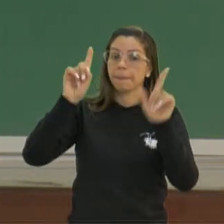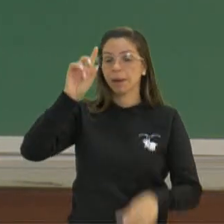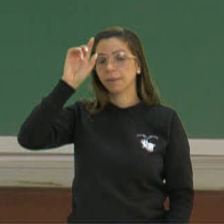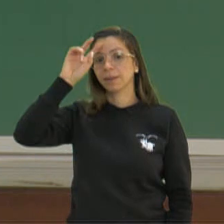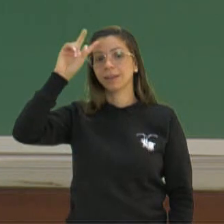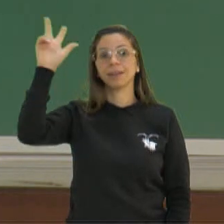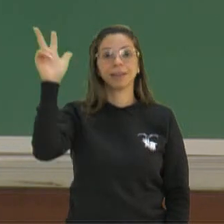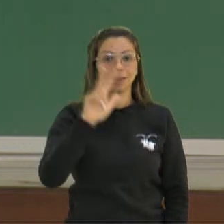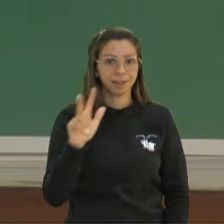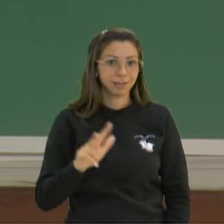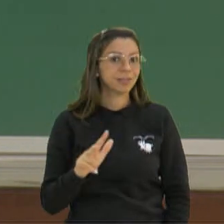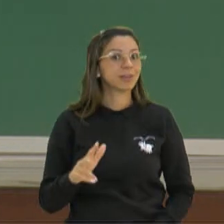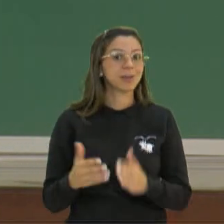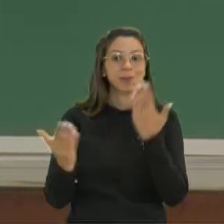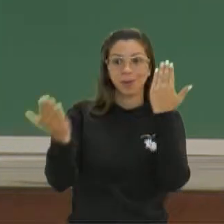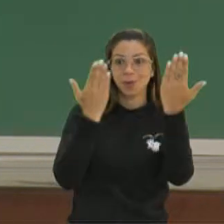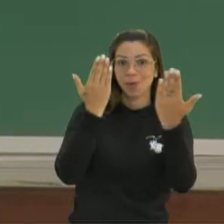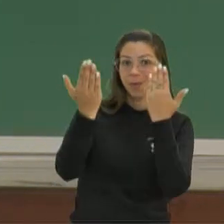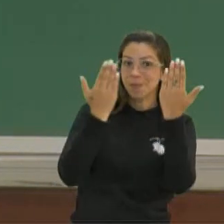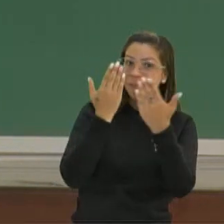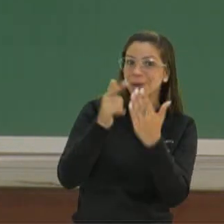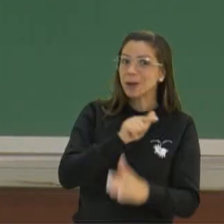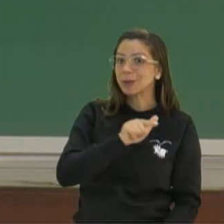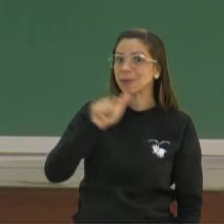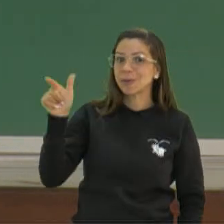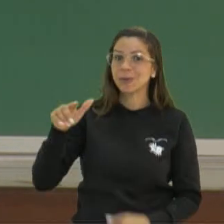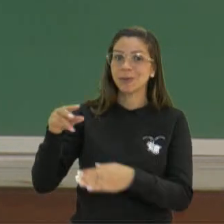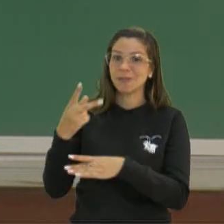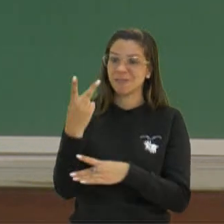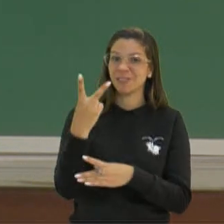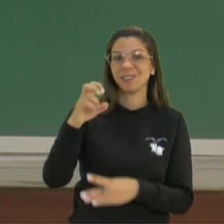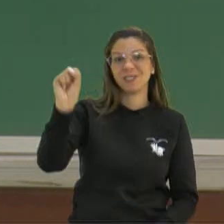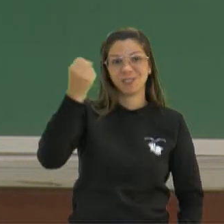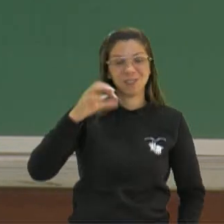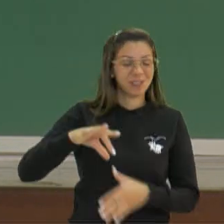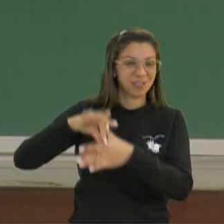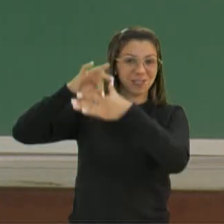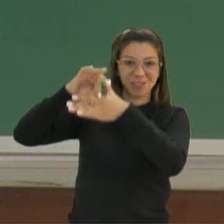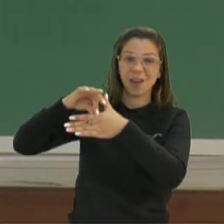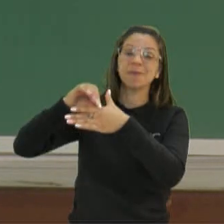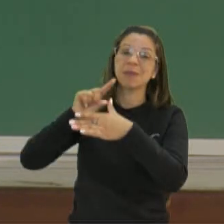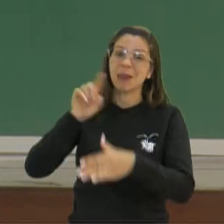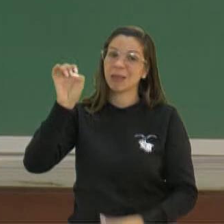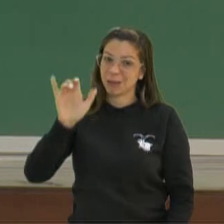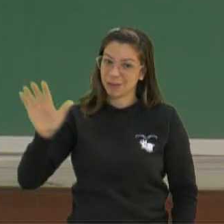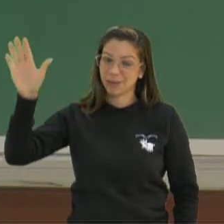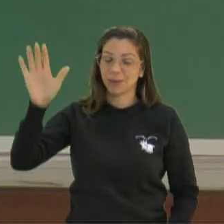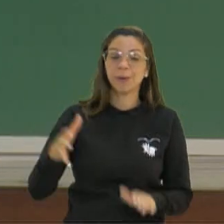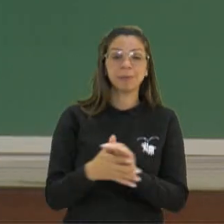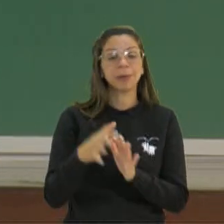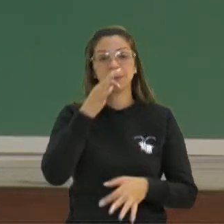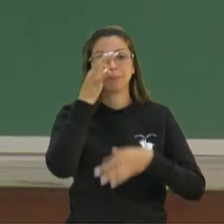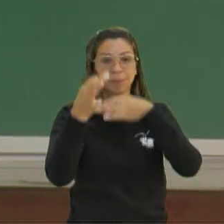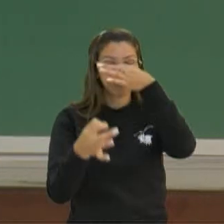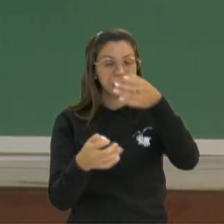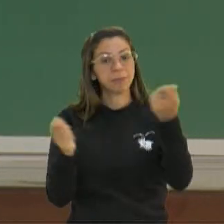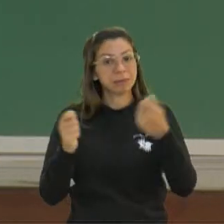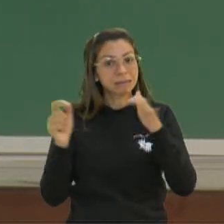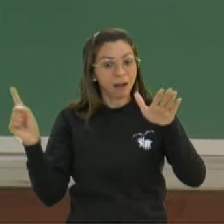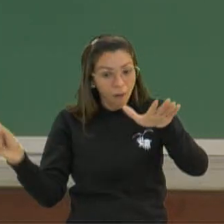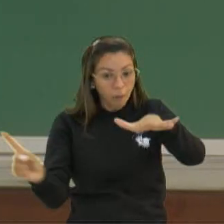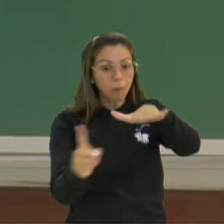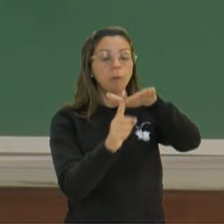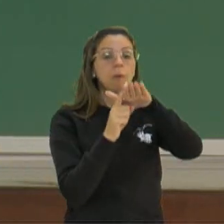chefes dos Estados lunares da União Europeia, reunidos. Então, ele faz essa crítica de ter deixado a Rússia de lado,